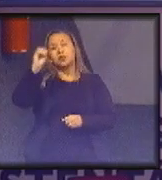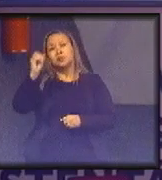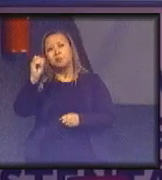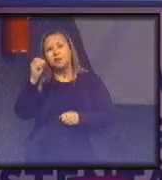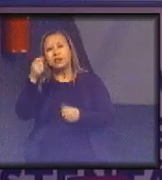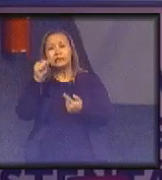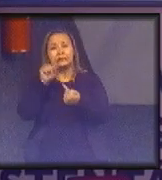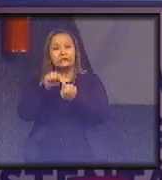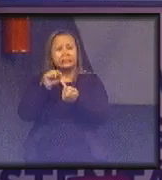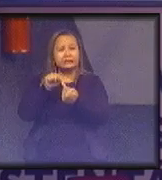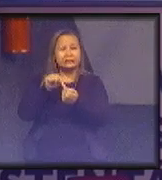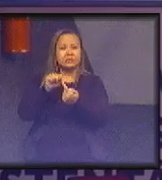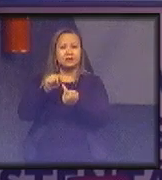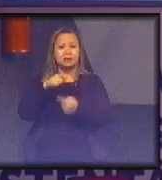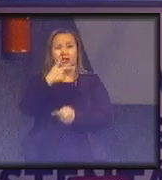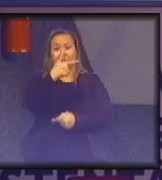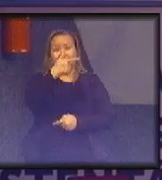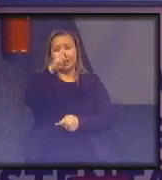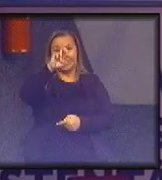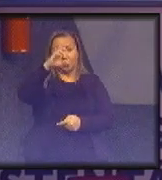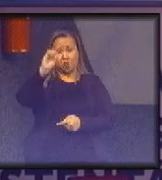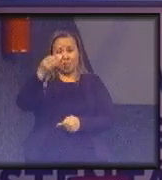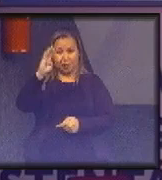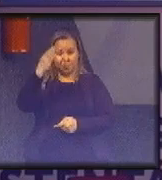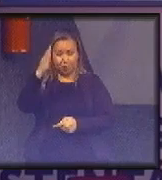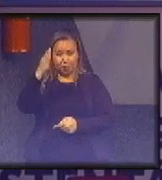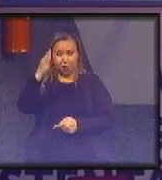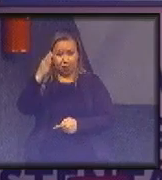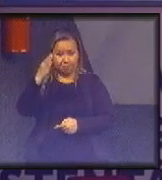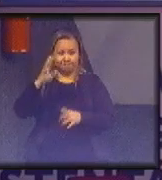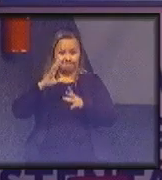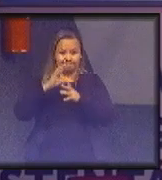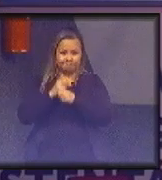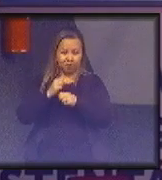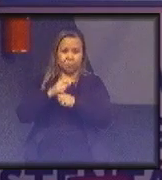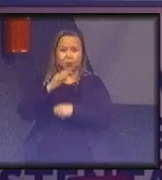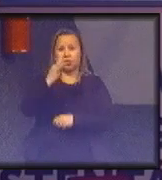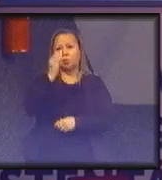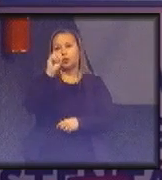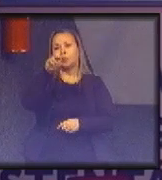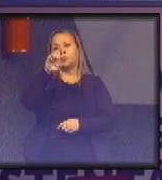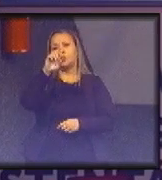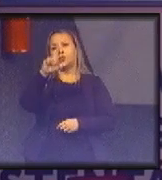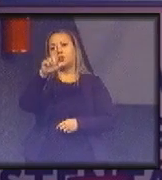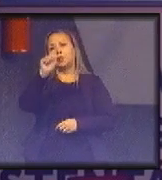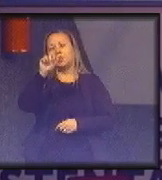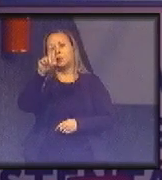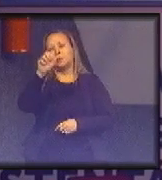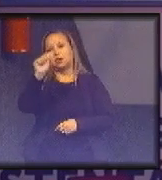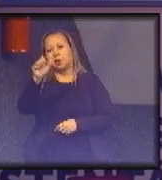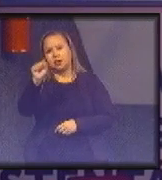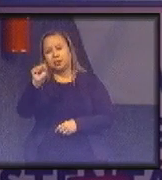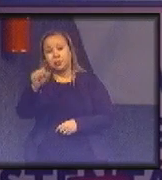bilhões de toneladas. Por pessoa, nós saímos de 4,6 toneladas por pessoa por ano